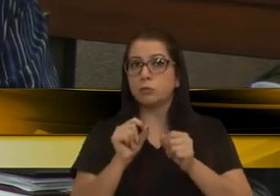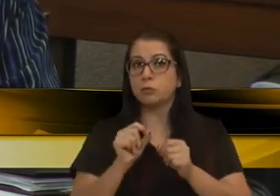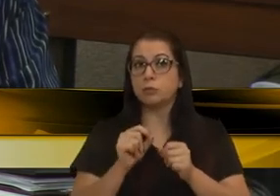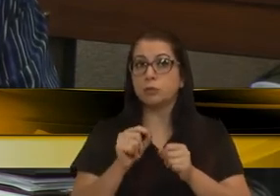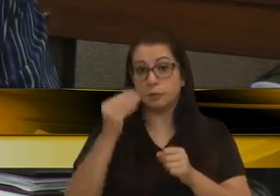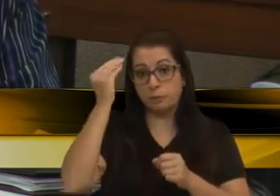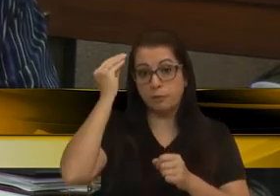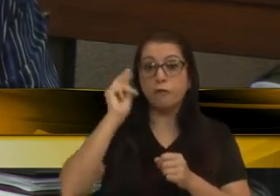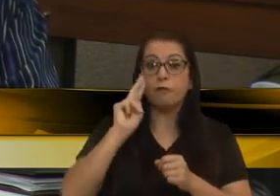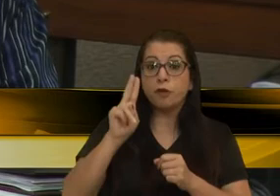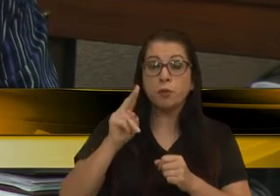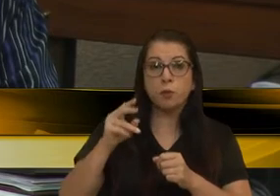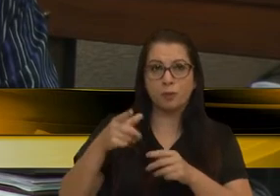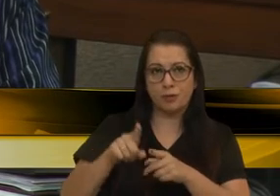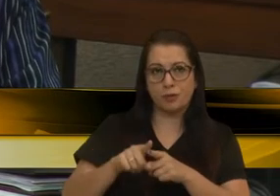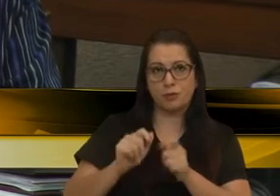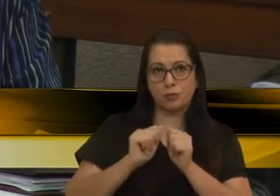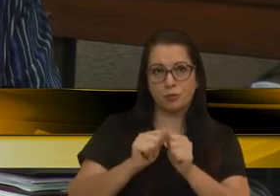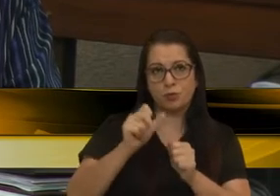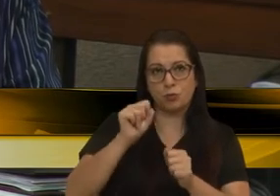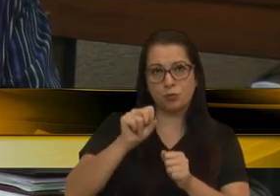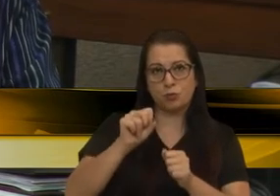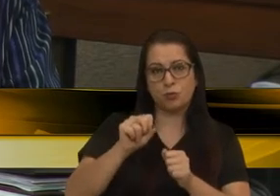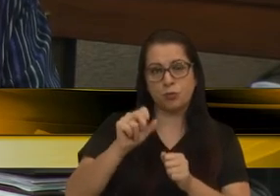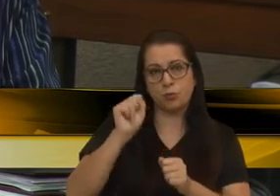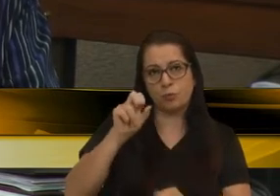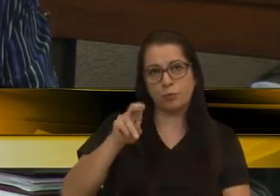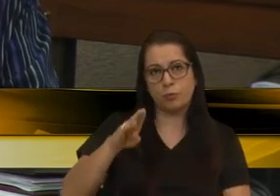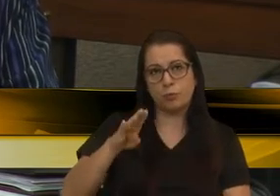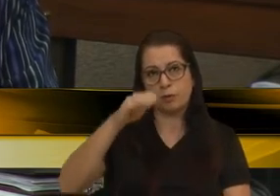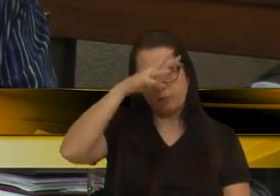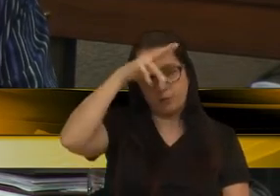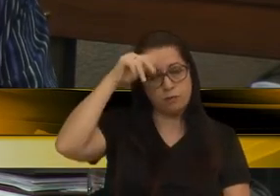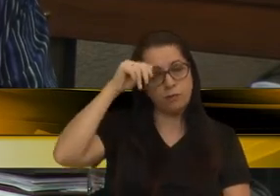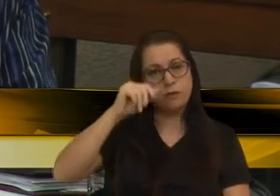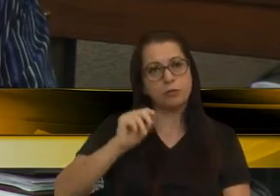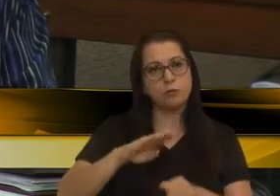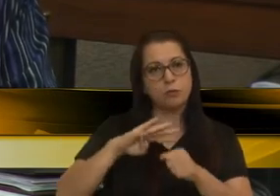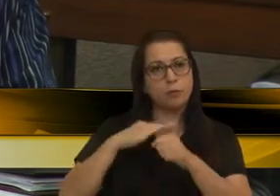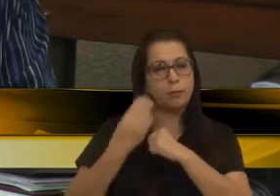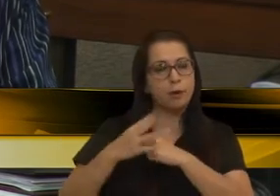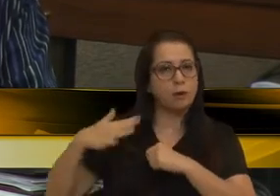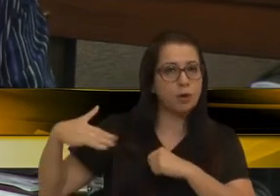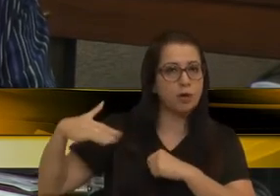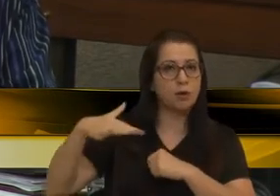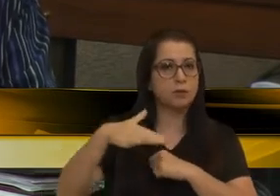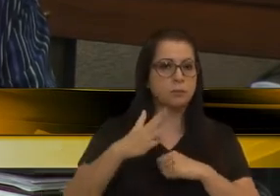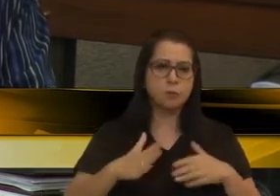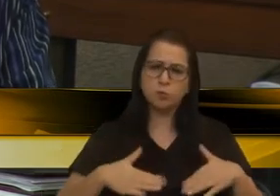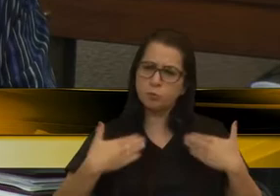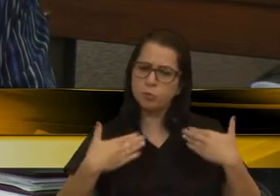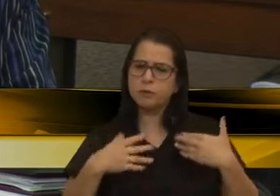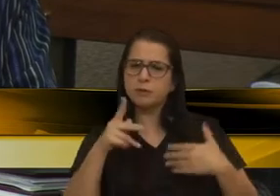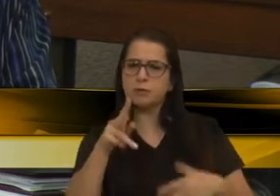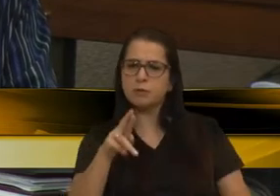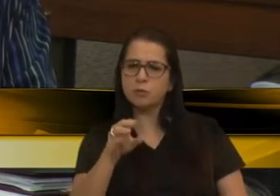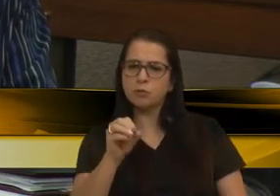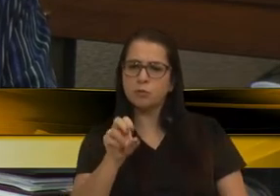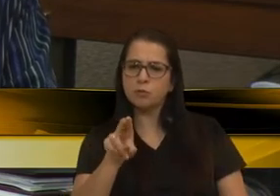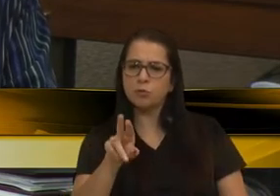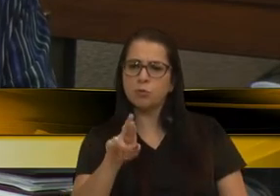isso de perto, quando sou prefeito de Galópolis. Agora, o que me deixa surpreso é o seguinte. A Procuradoria